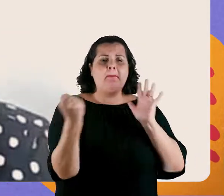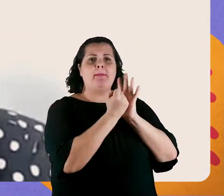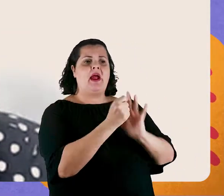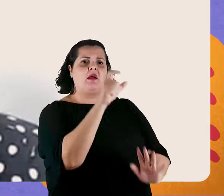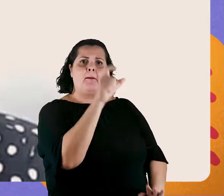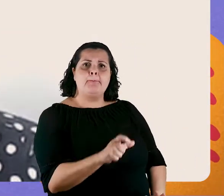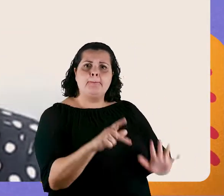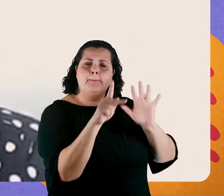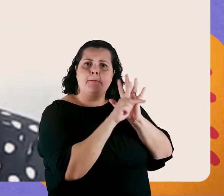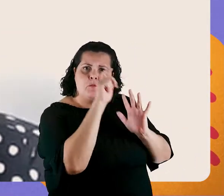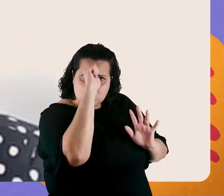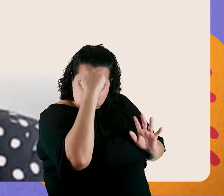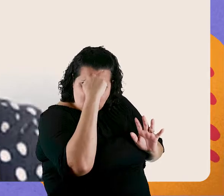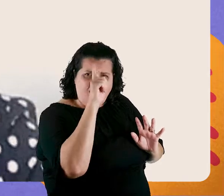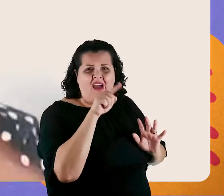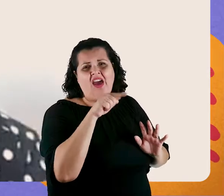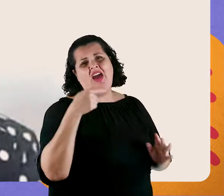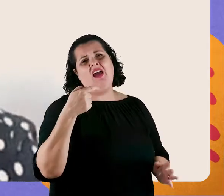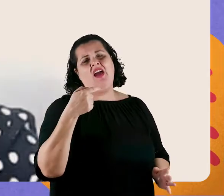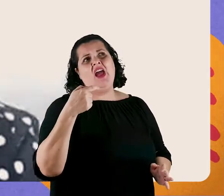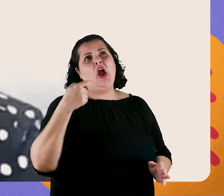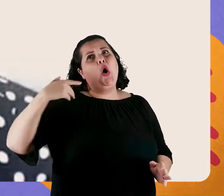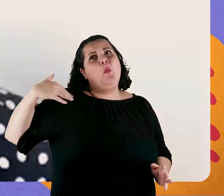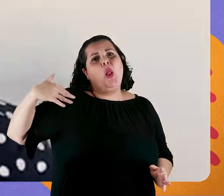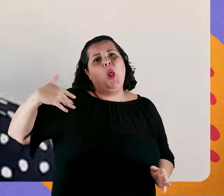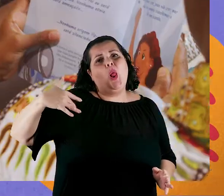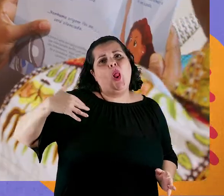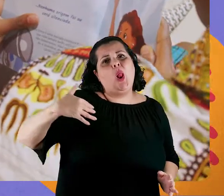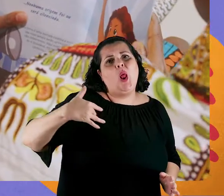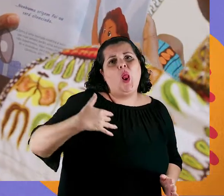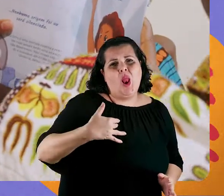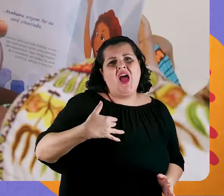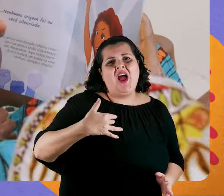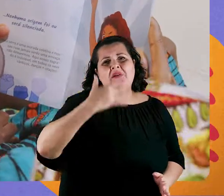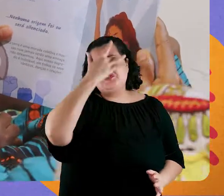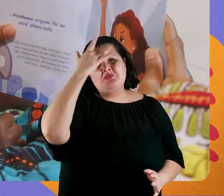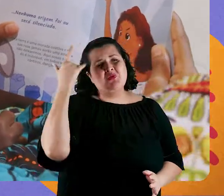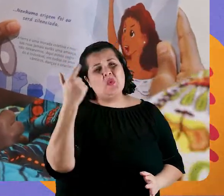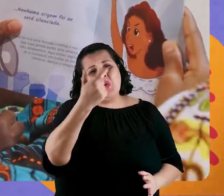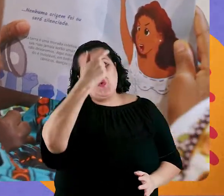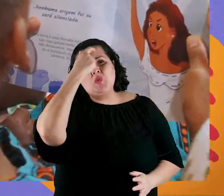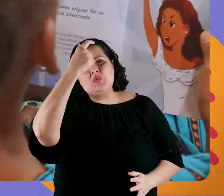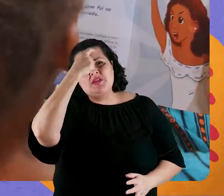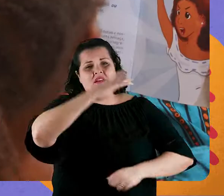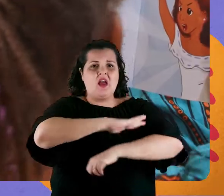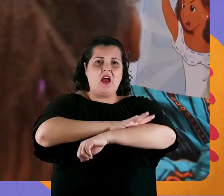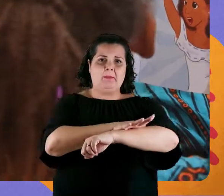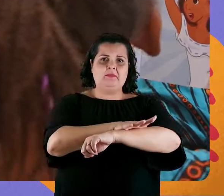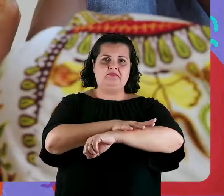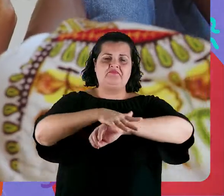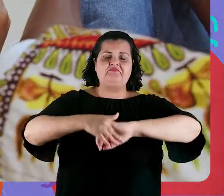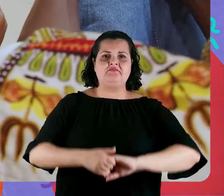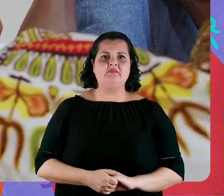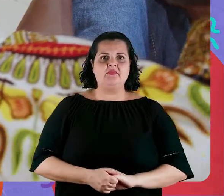historicamente construídos, né? E que são permeados por um pensamento racista. Nossas escolas abraçam a cidade,